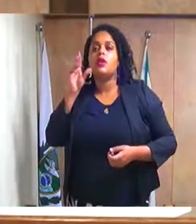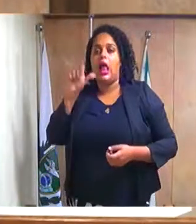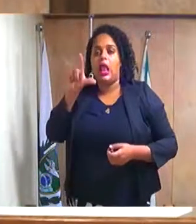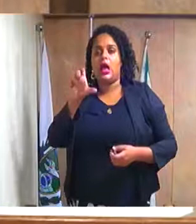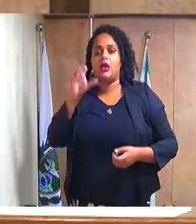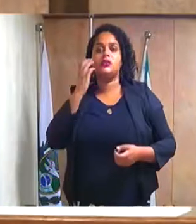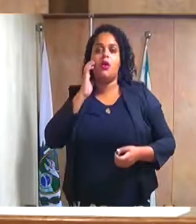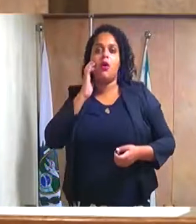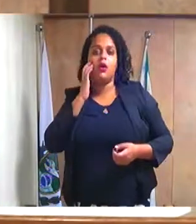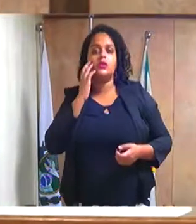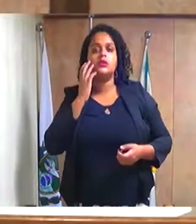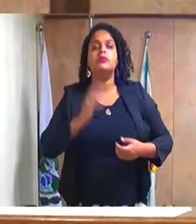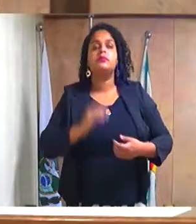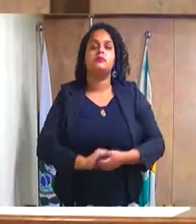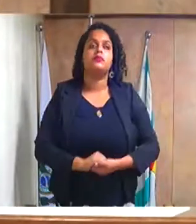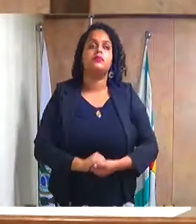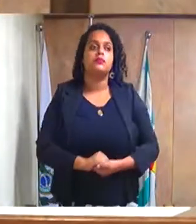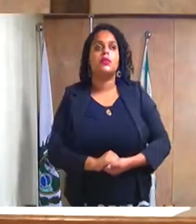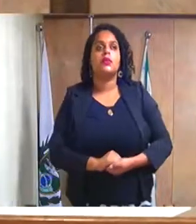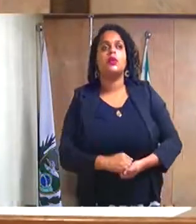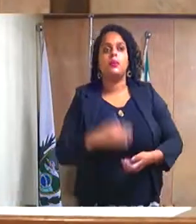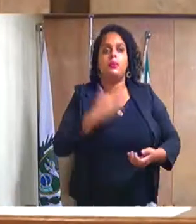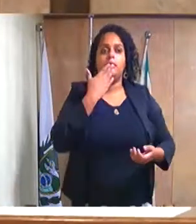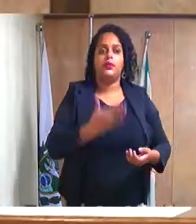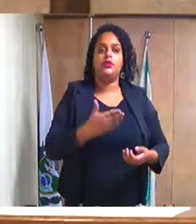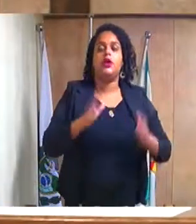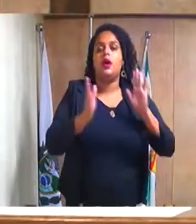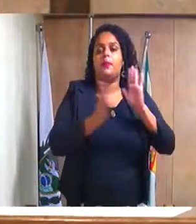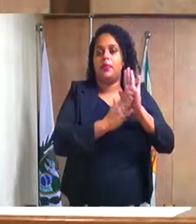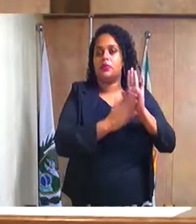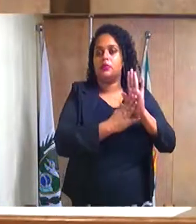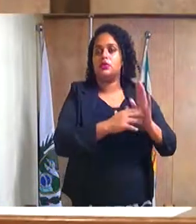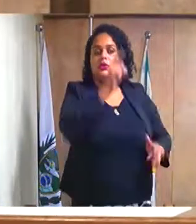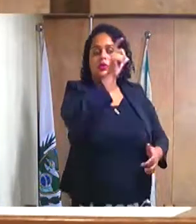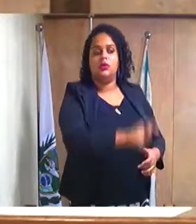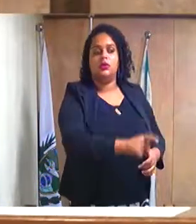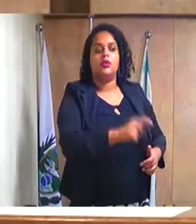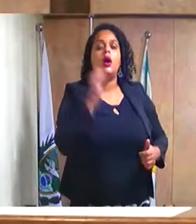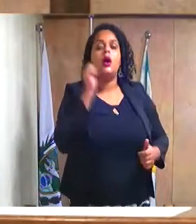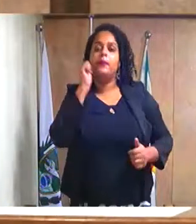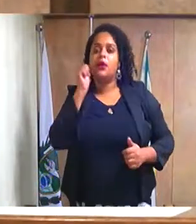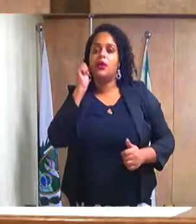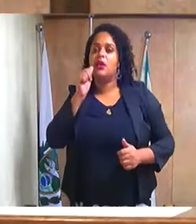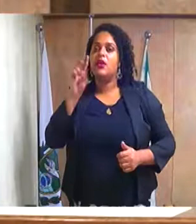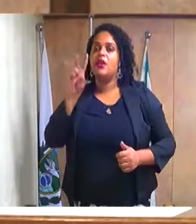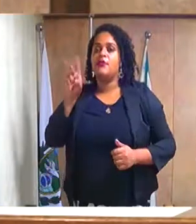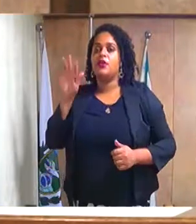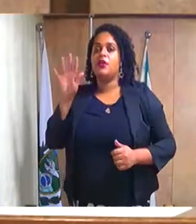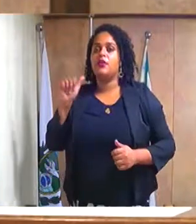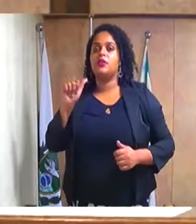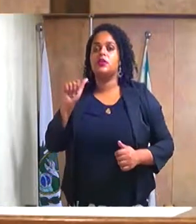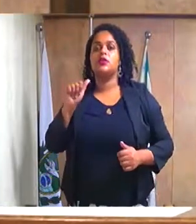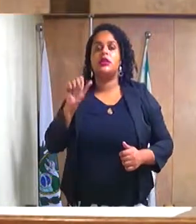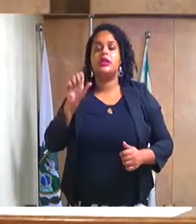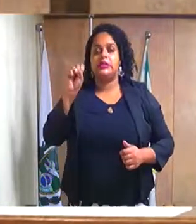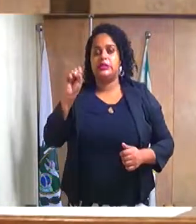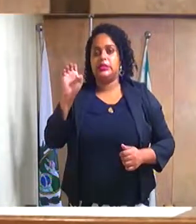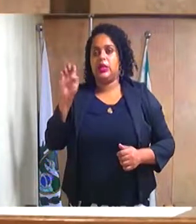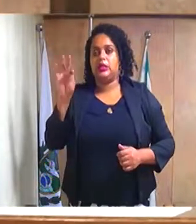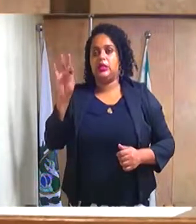Rosa, Alex Rosa, consignando moção de aplausos, já ilustríssima senhora Vivem Cristina dos Santos Santana,